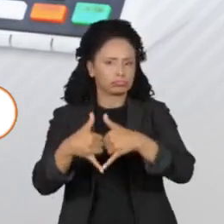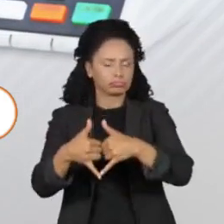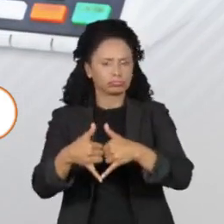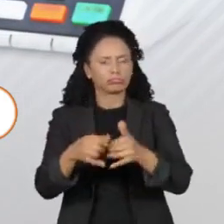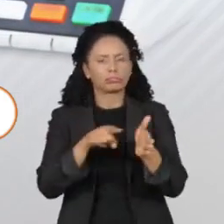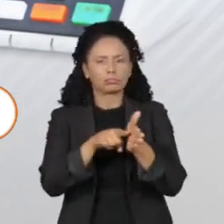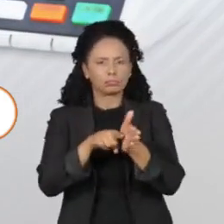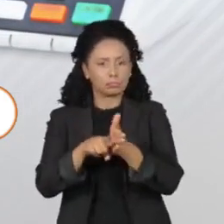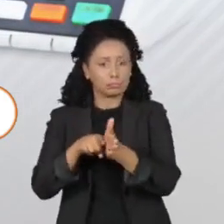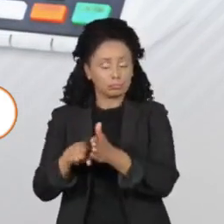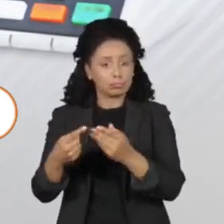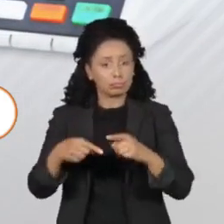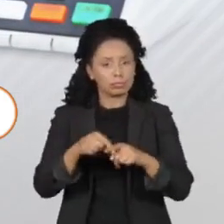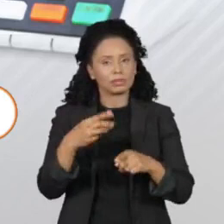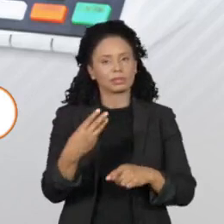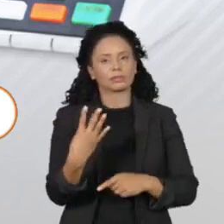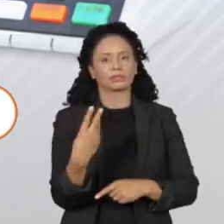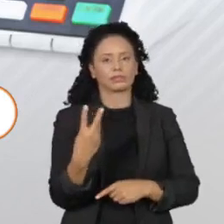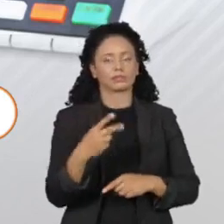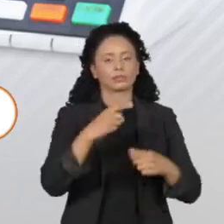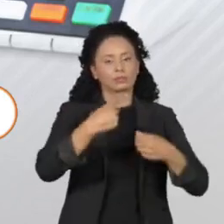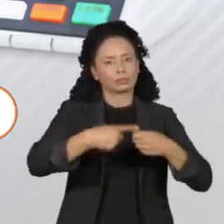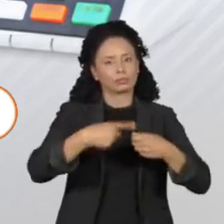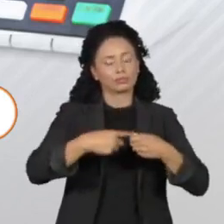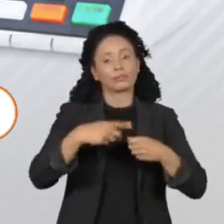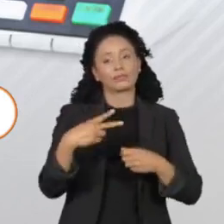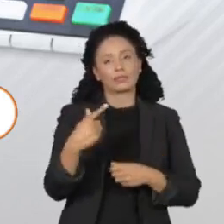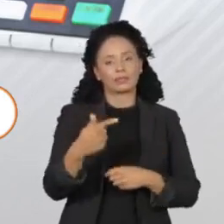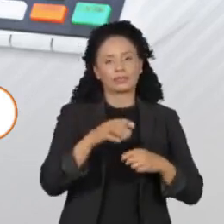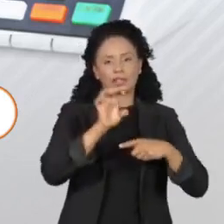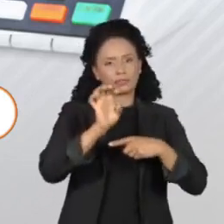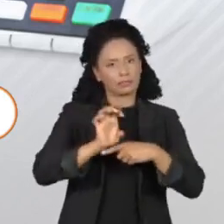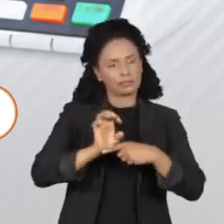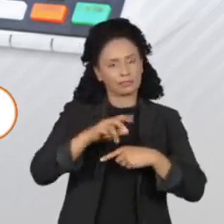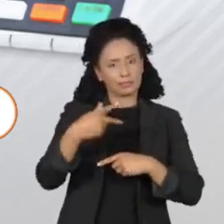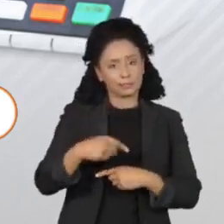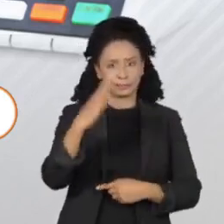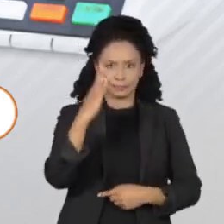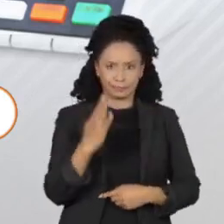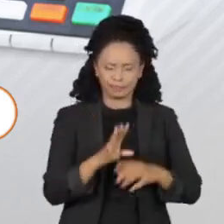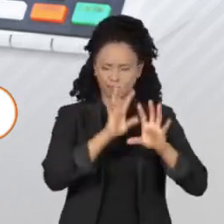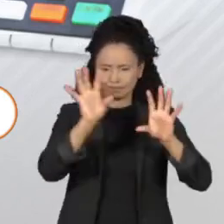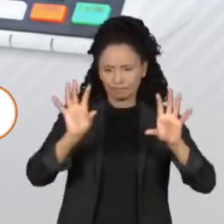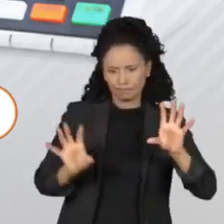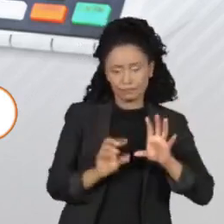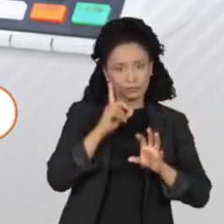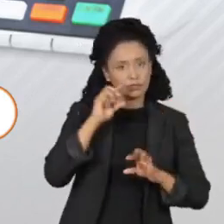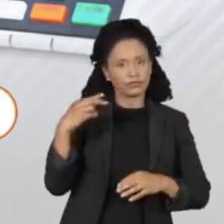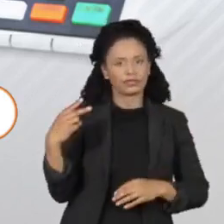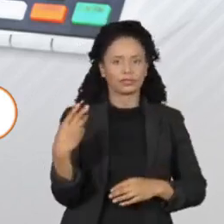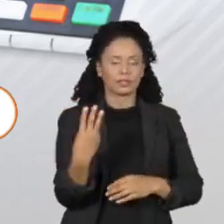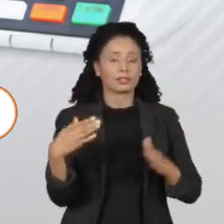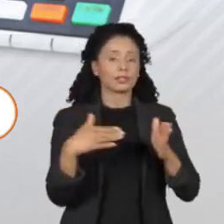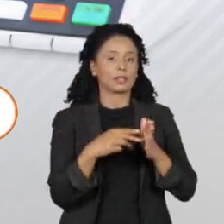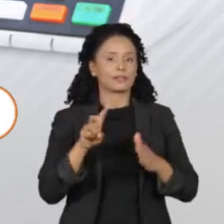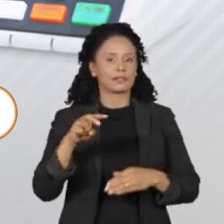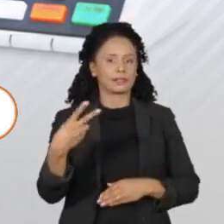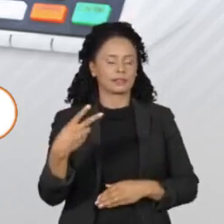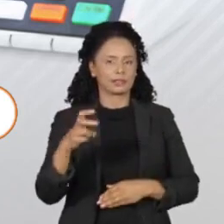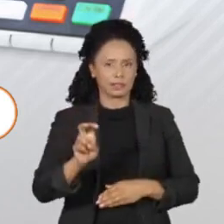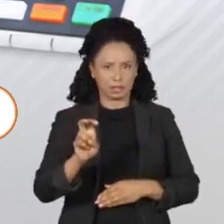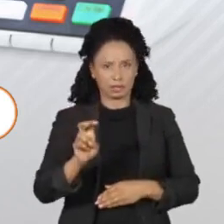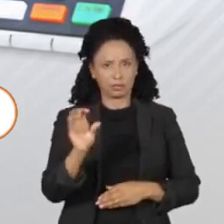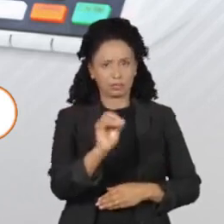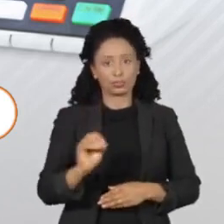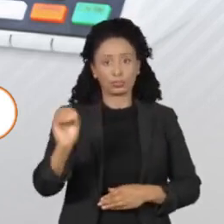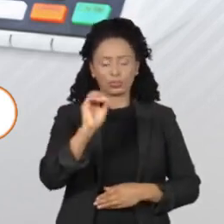342 municípios das 27 unidades federativas, entre os dias 23 e 25 de outubro. O